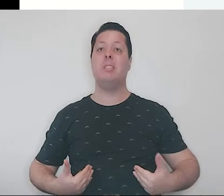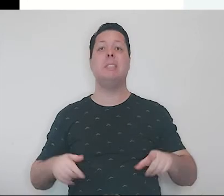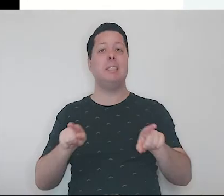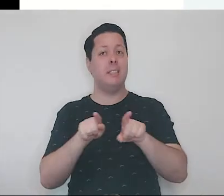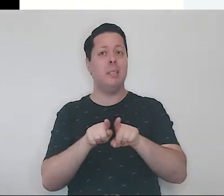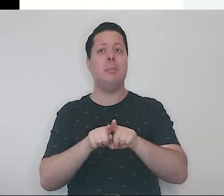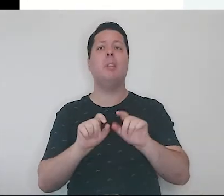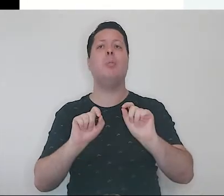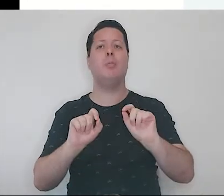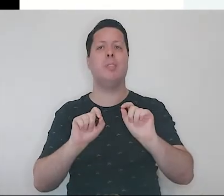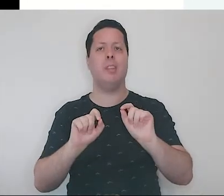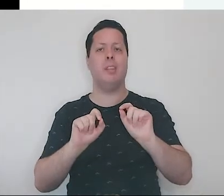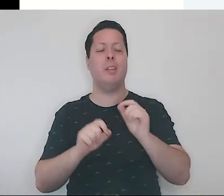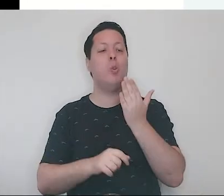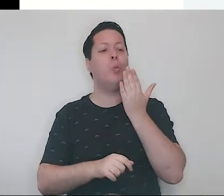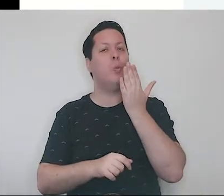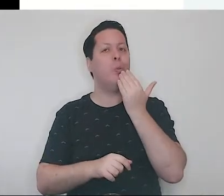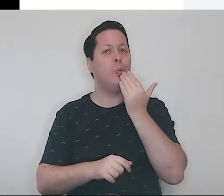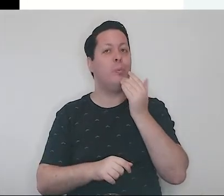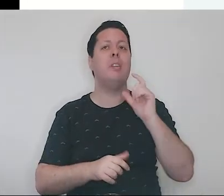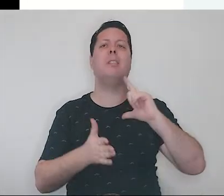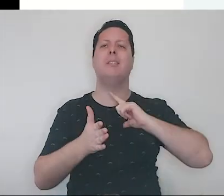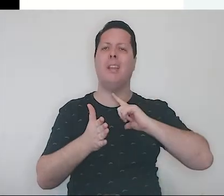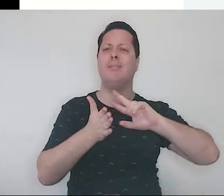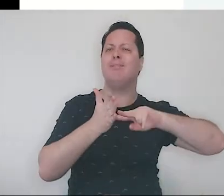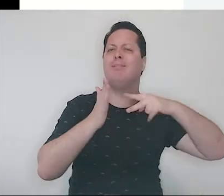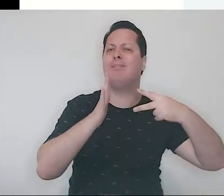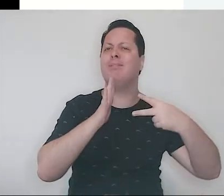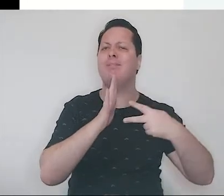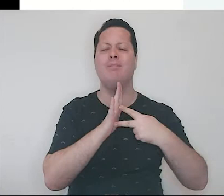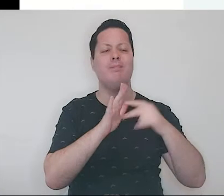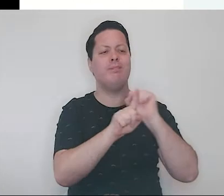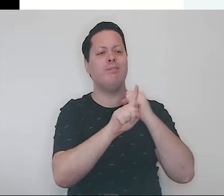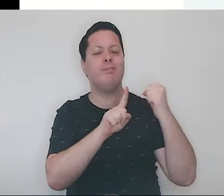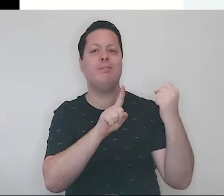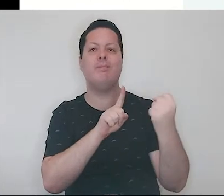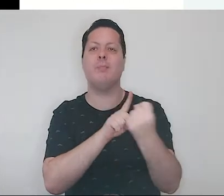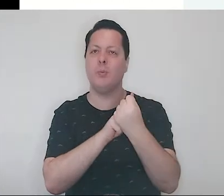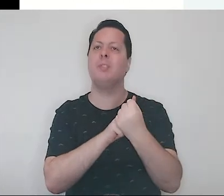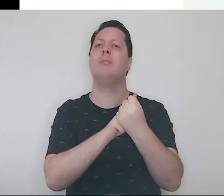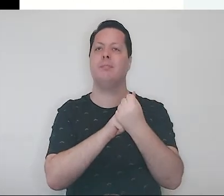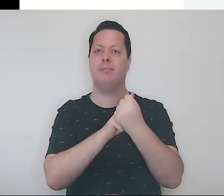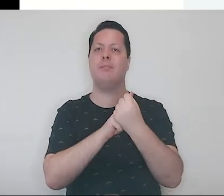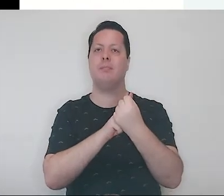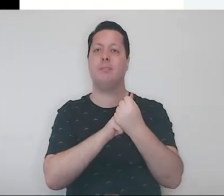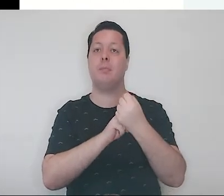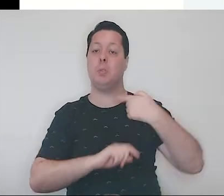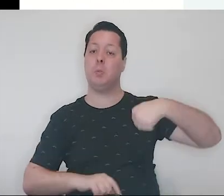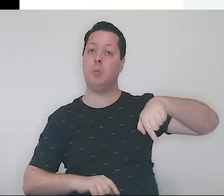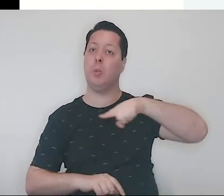também tem uma simbologia social. Comemos algo